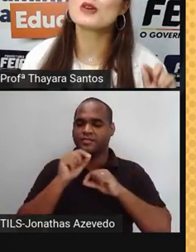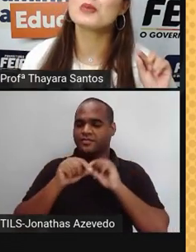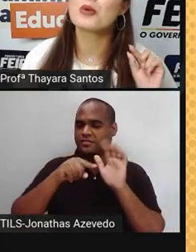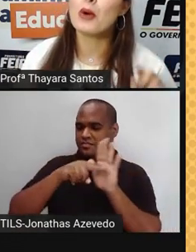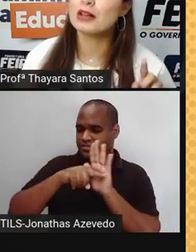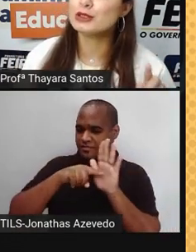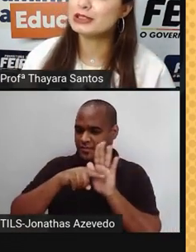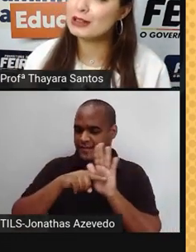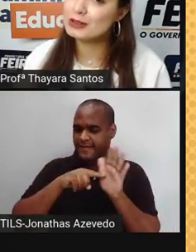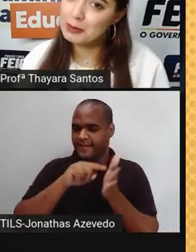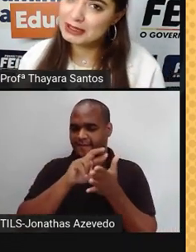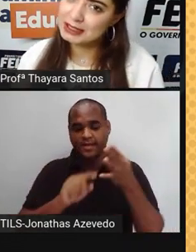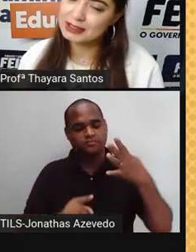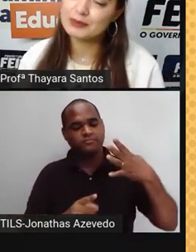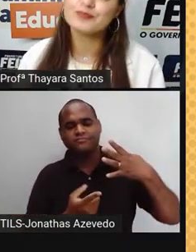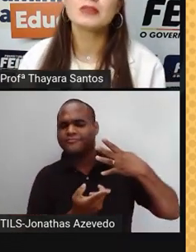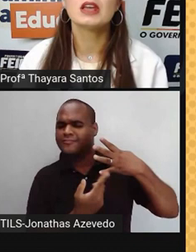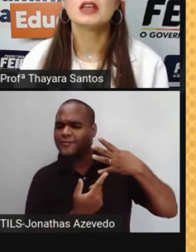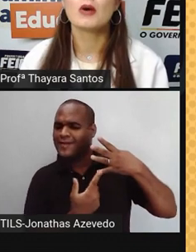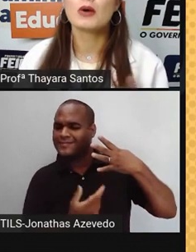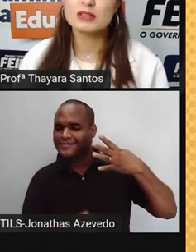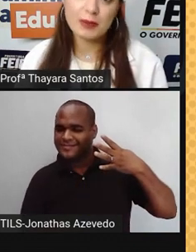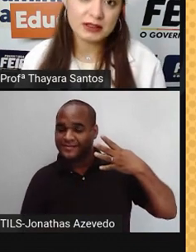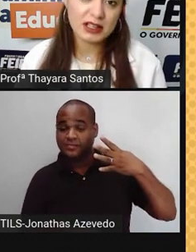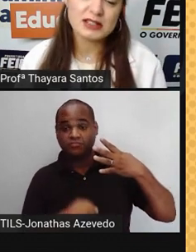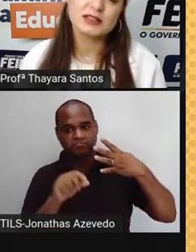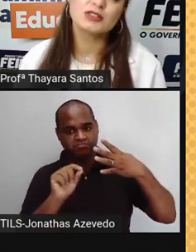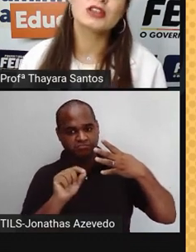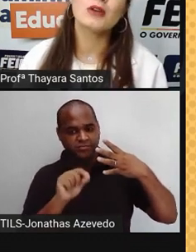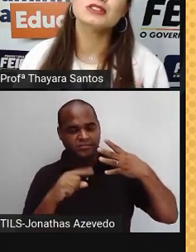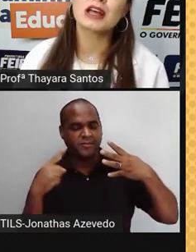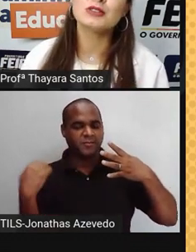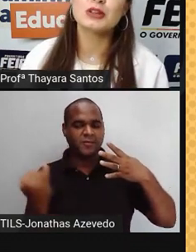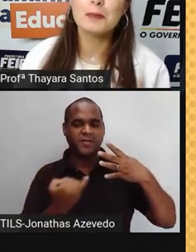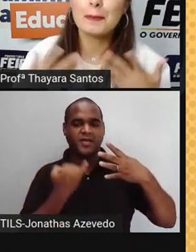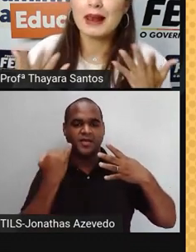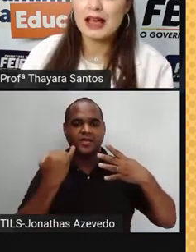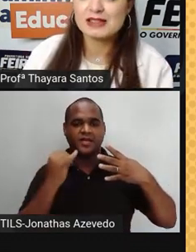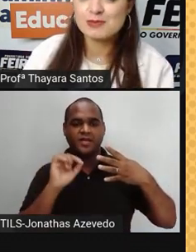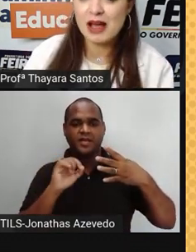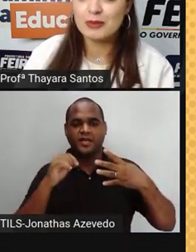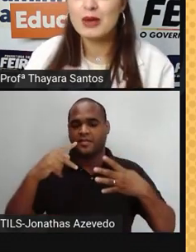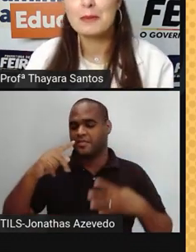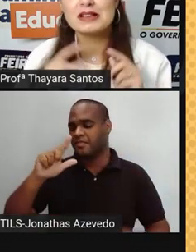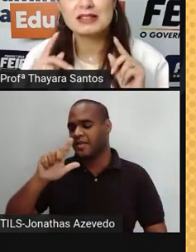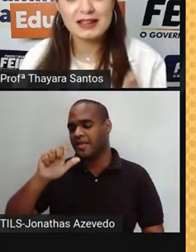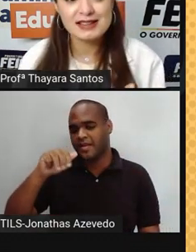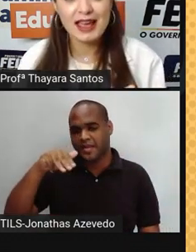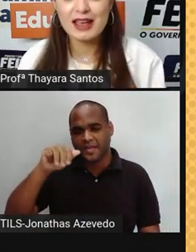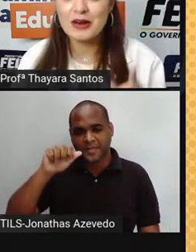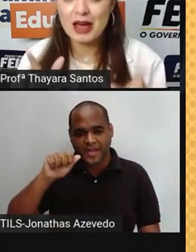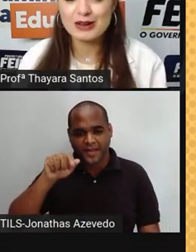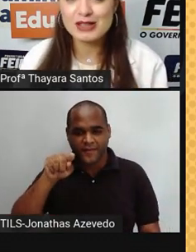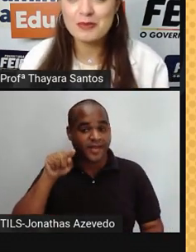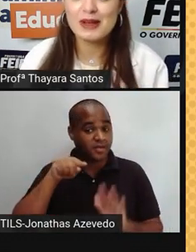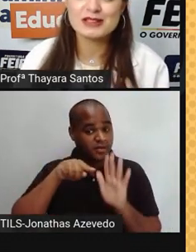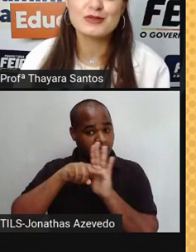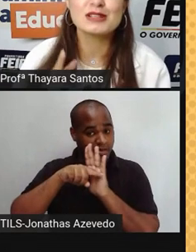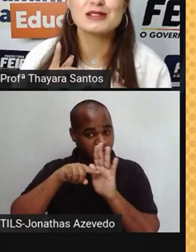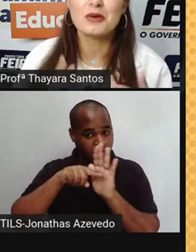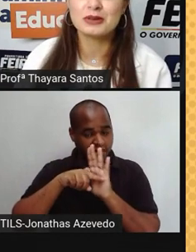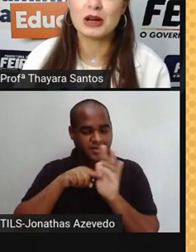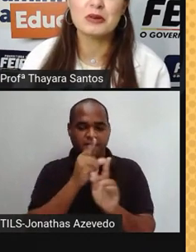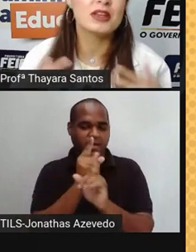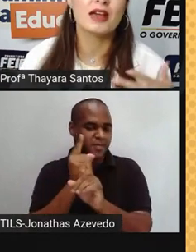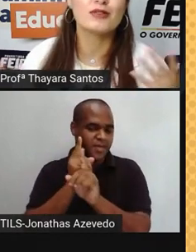pesquisa sobre o quarto estado da matéria. Que é uma coisa bem interessante, que é o estado de plasma. Pesquisem aí que eu quero saber se